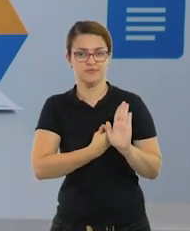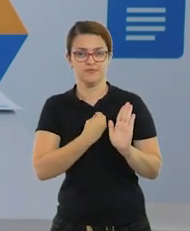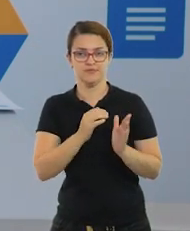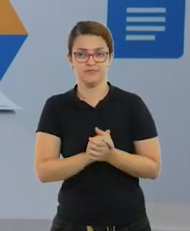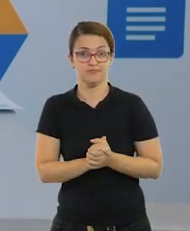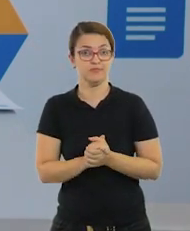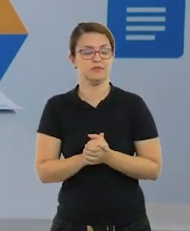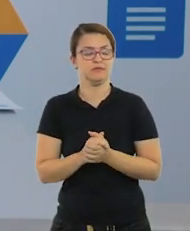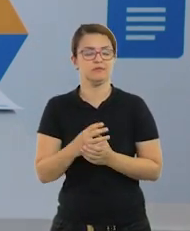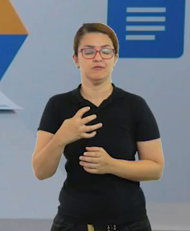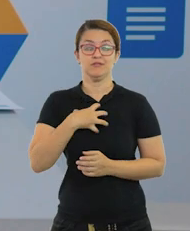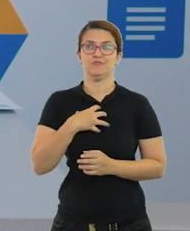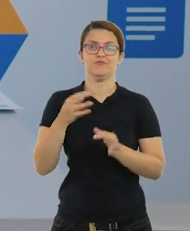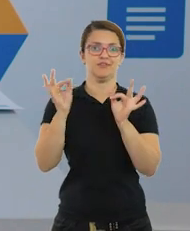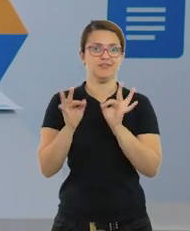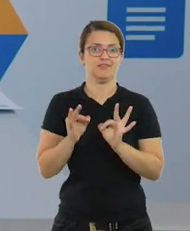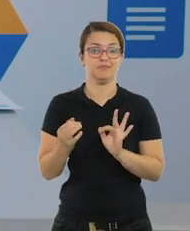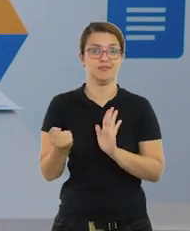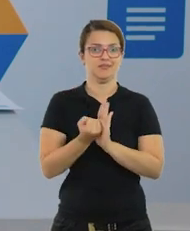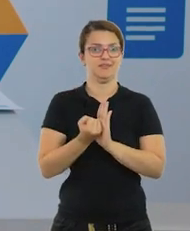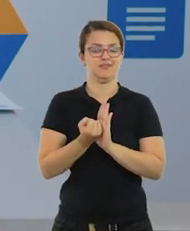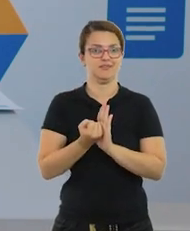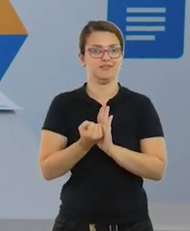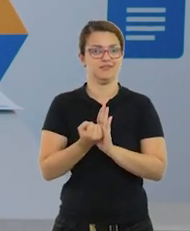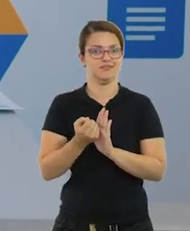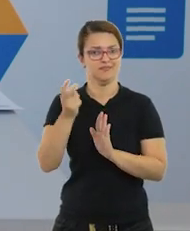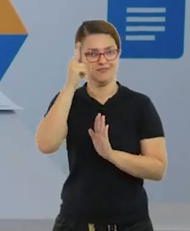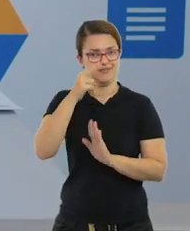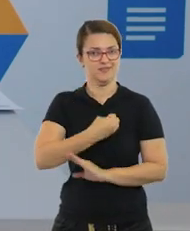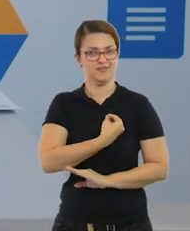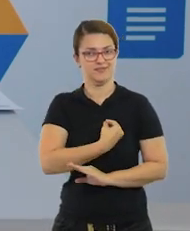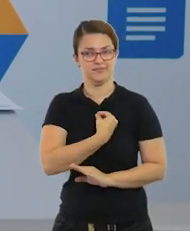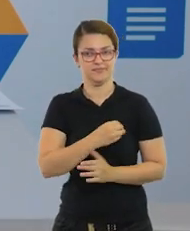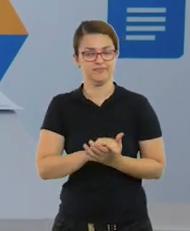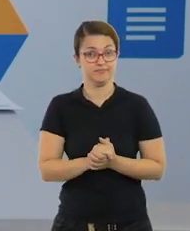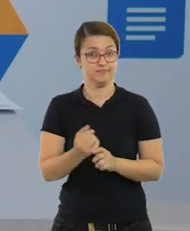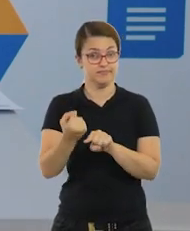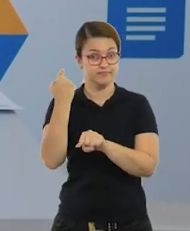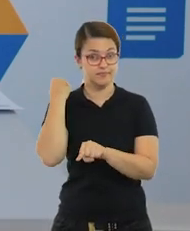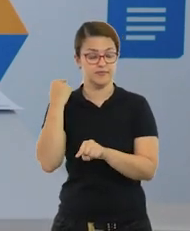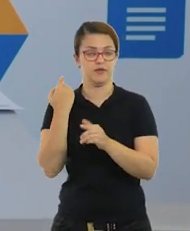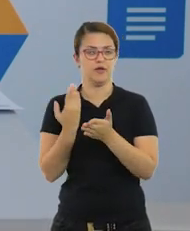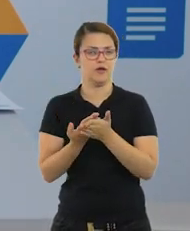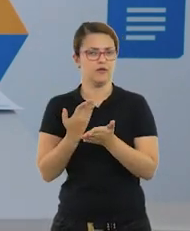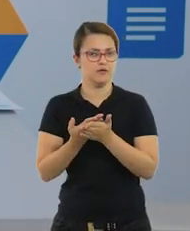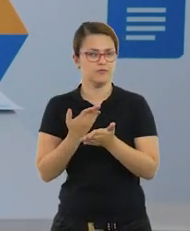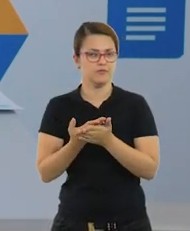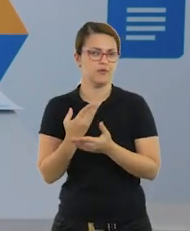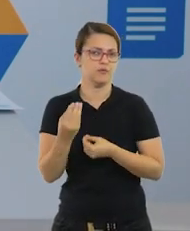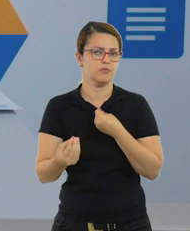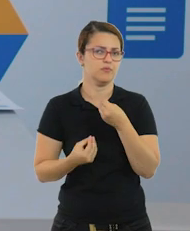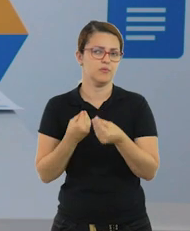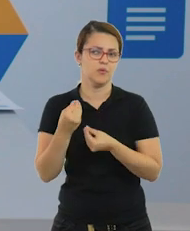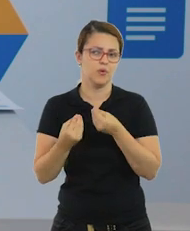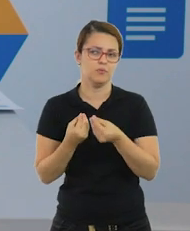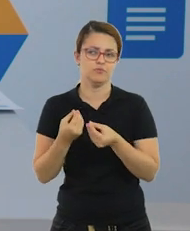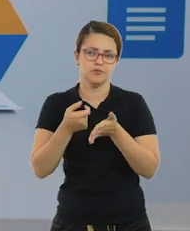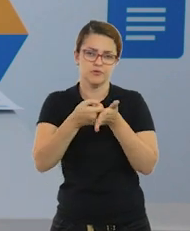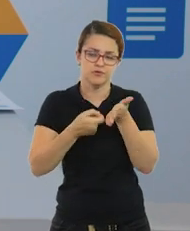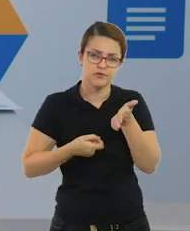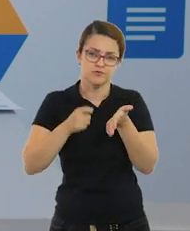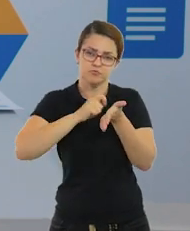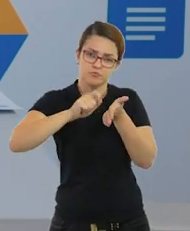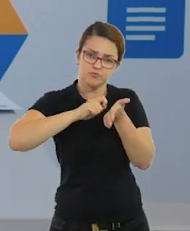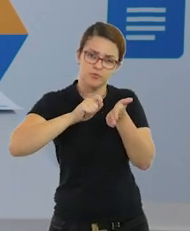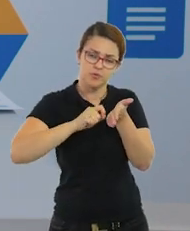nossa vida e nos deixaram feliz. Agora nós vamos relembrar um pouquinho da nossa aula passada e vamos ver como que nós vamos